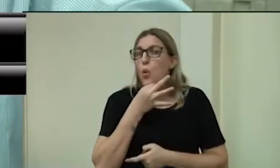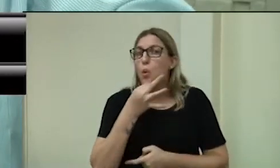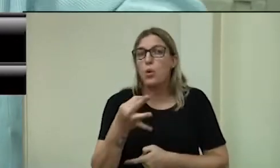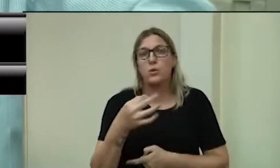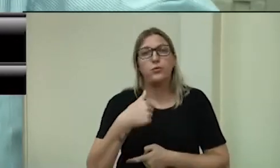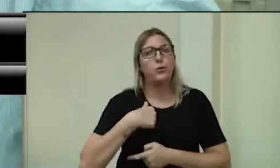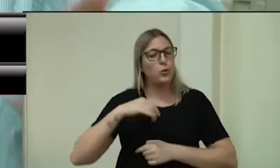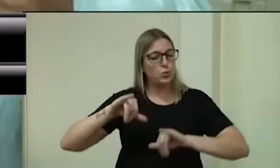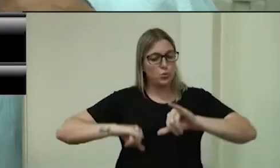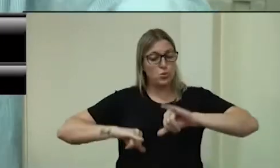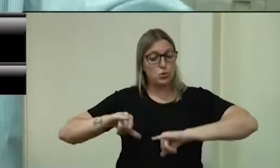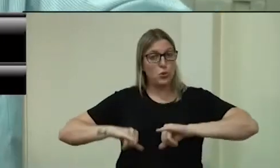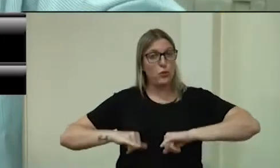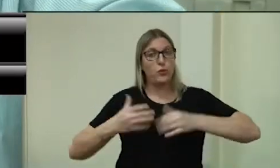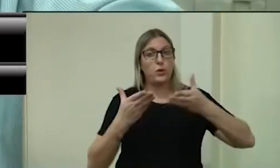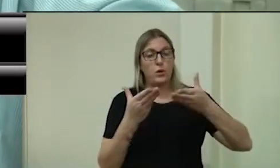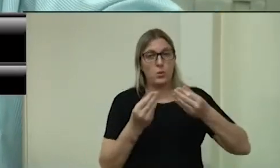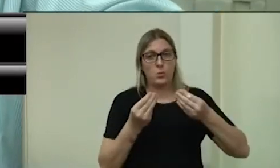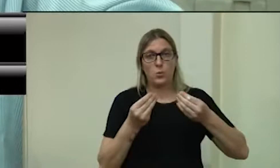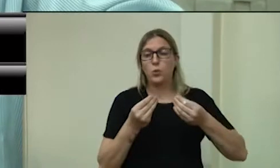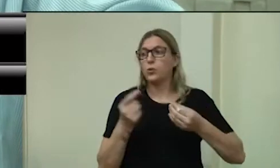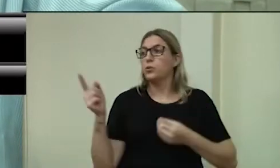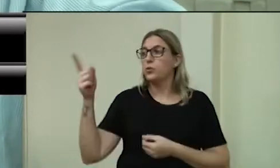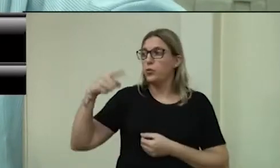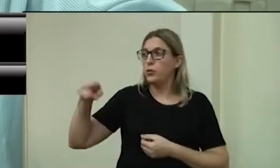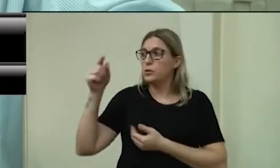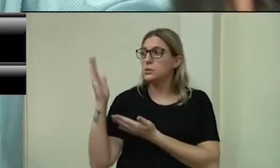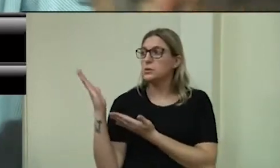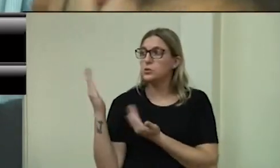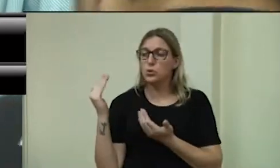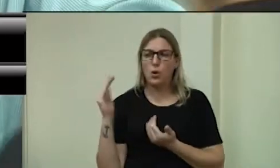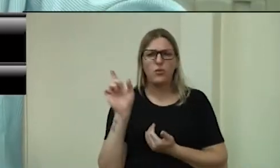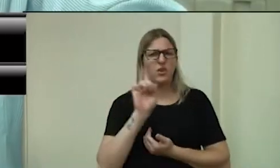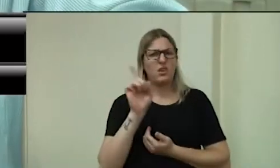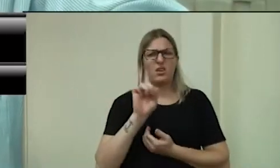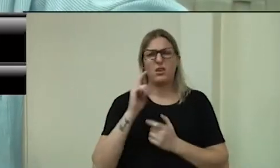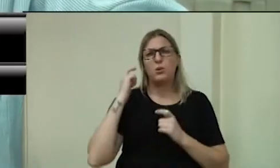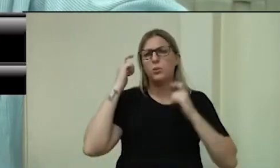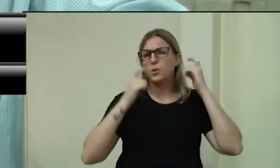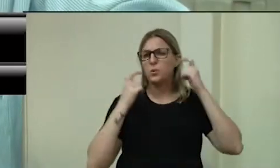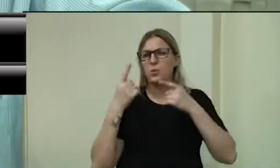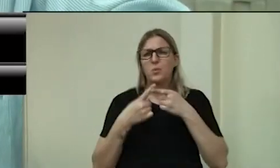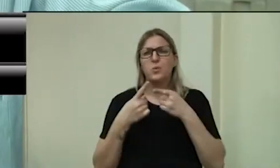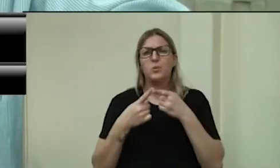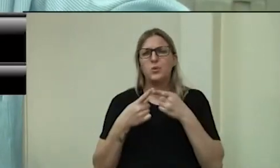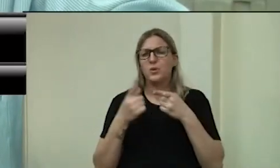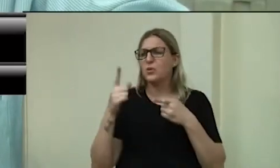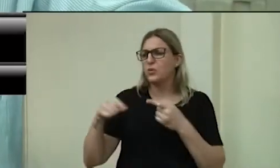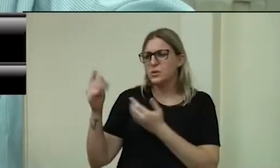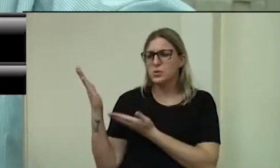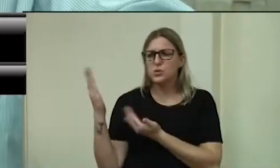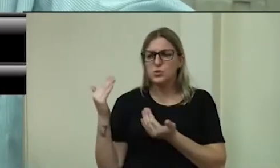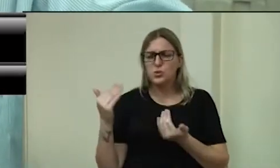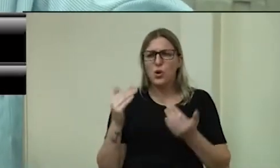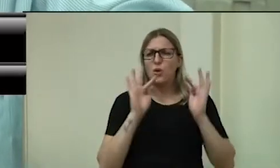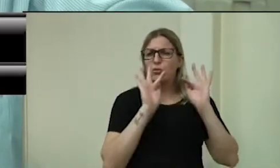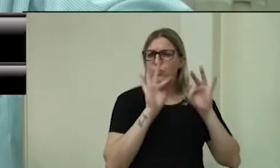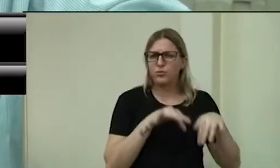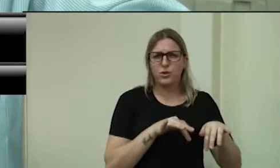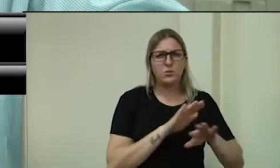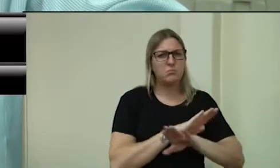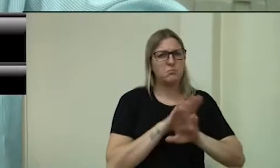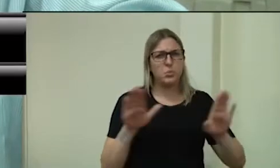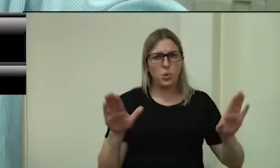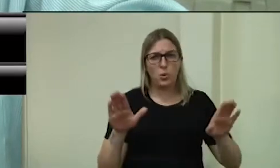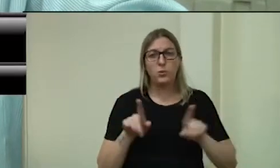Então, essa agonizada nova que tem aqui vocês, aqui vereadores, não te preocupe, vocês são novos, ele passa, mas o cara que tiver uma